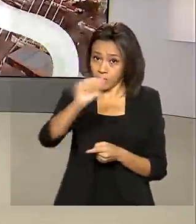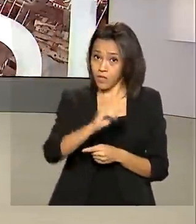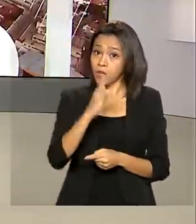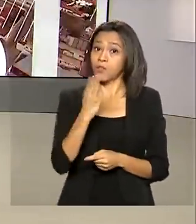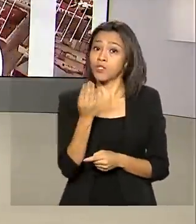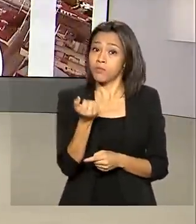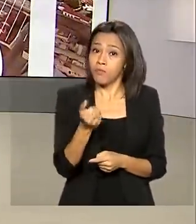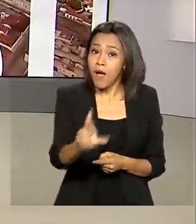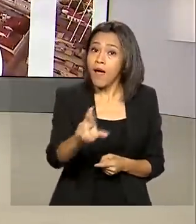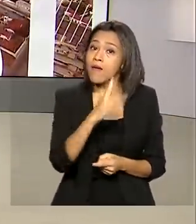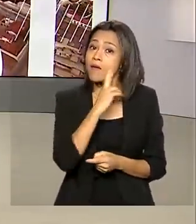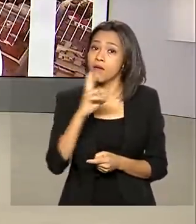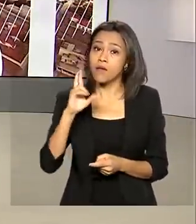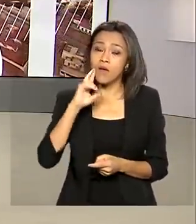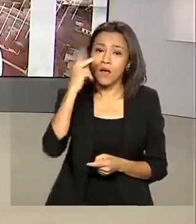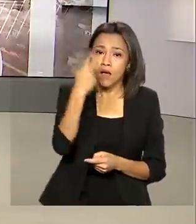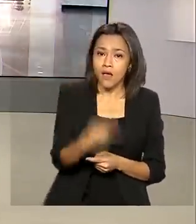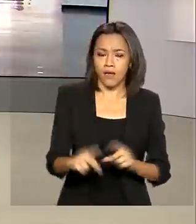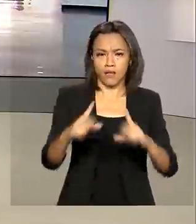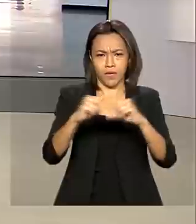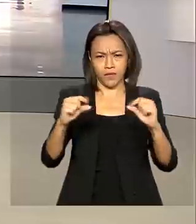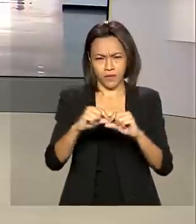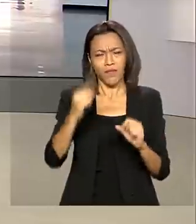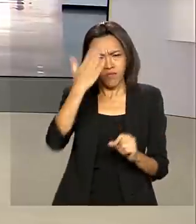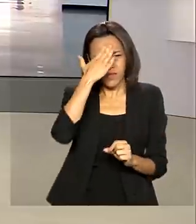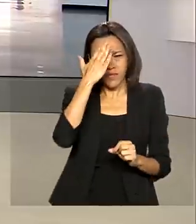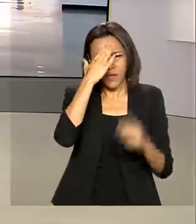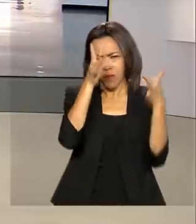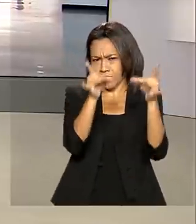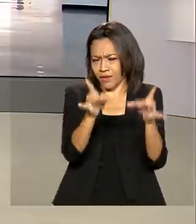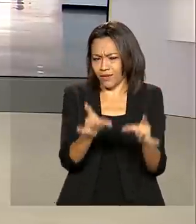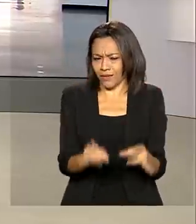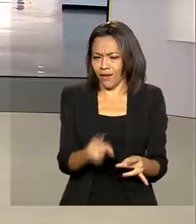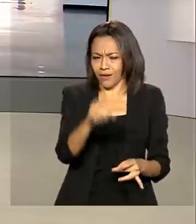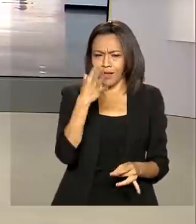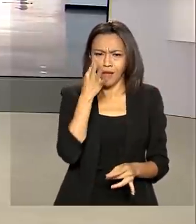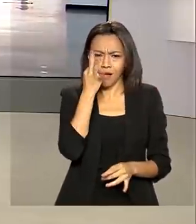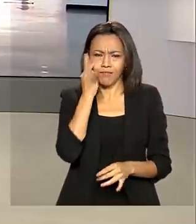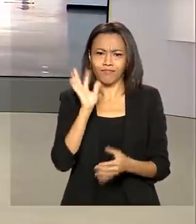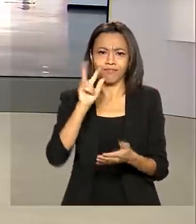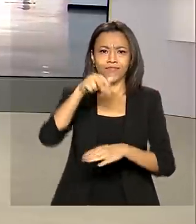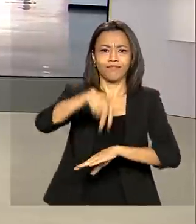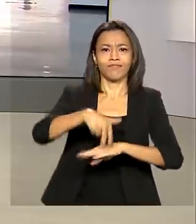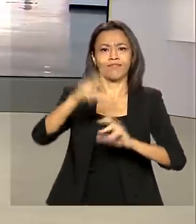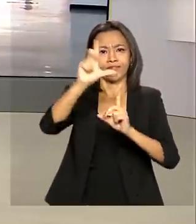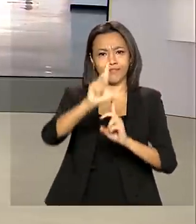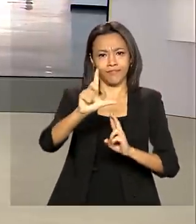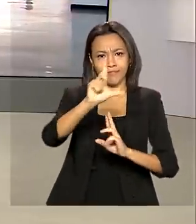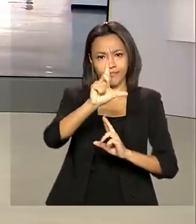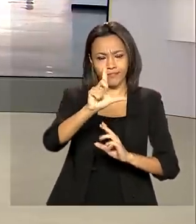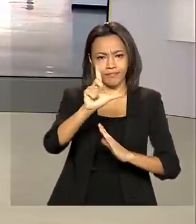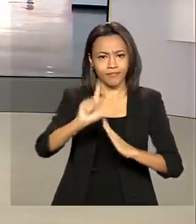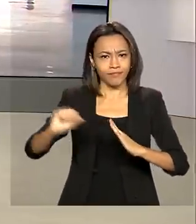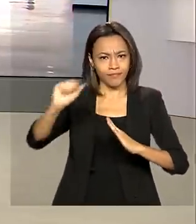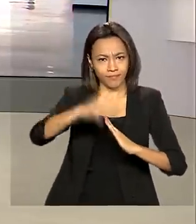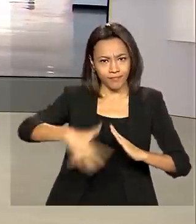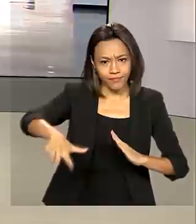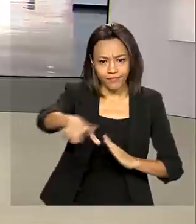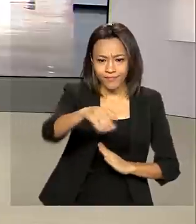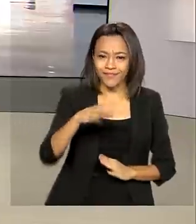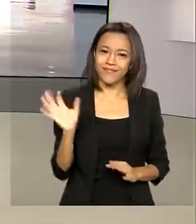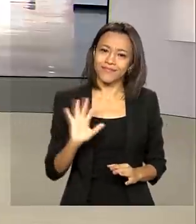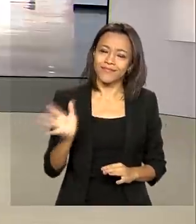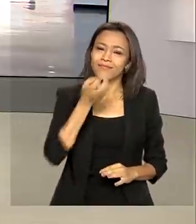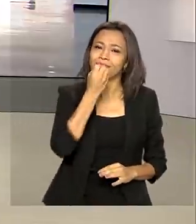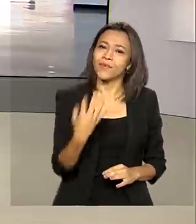Brasília. Vamos saber os detalhes então com Luciana Colares de Holanda. Ela está lá no Palácio do Planalto. Lu, bom dia. Oi, Renata. Bom dia para você.